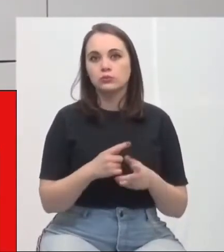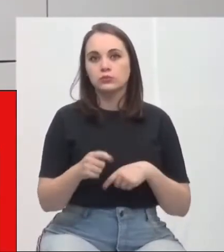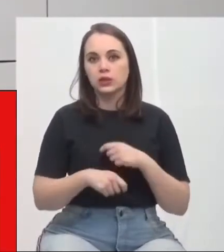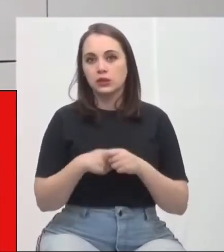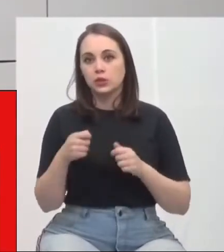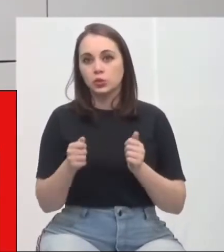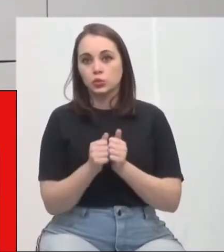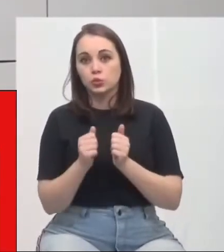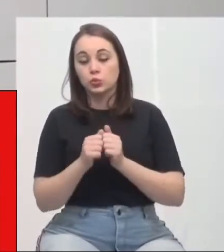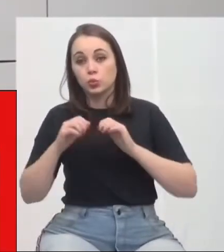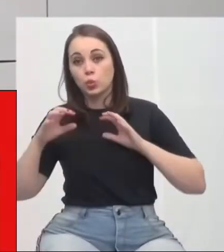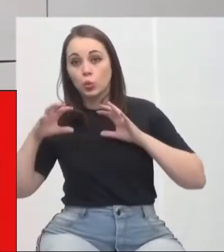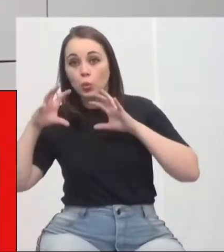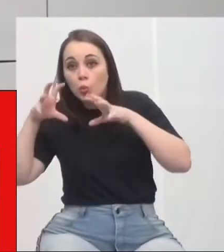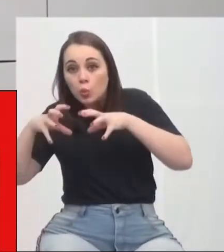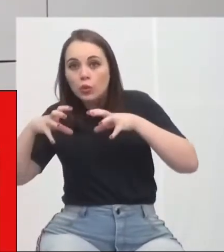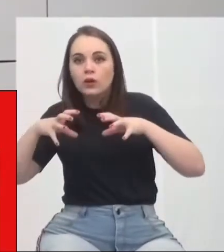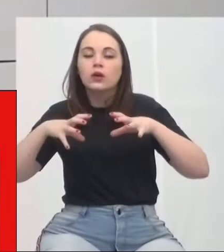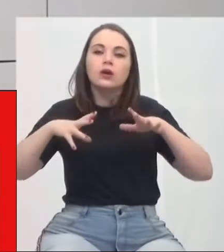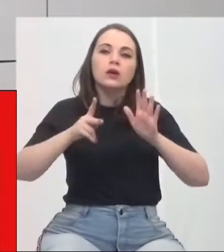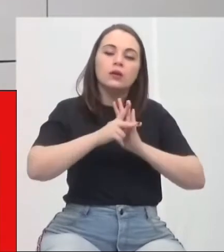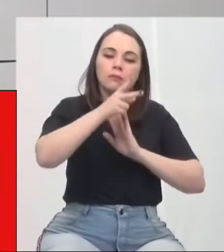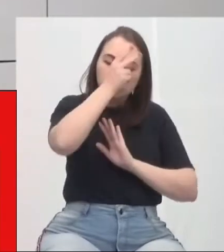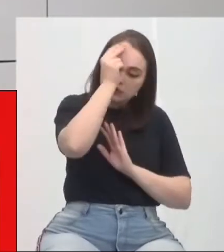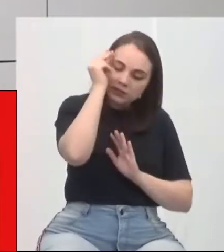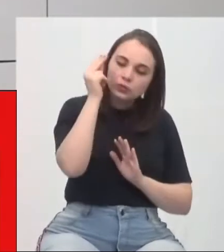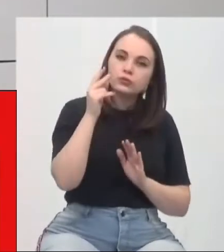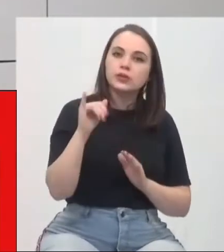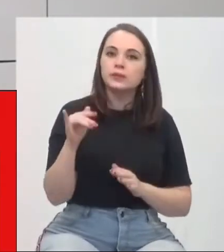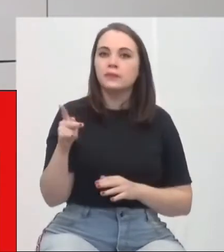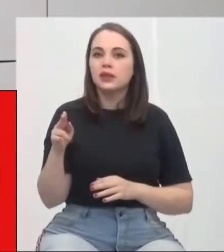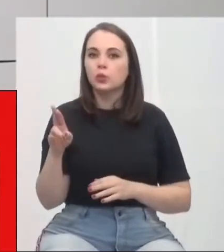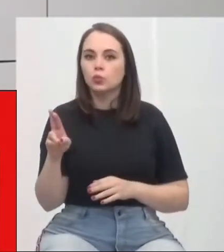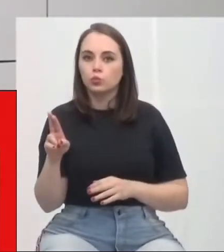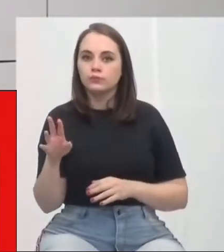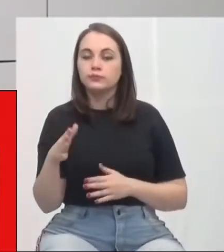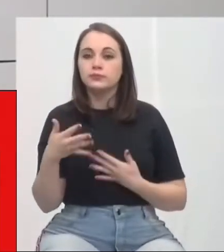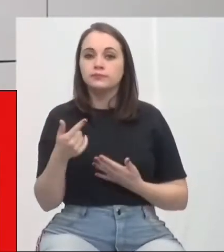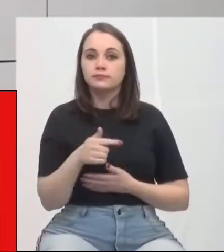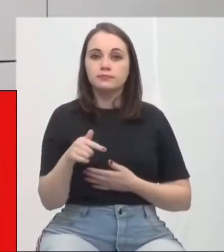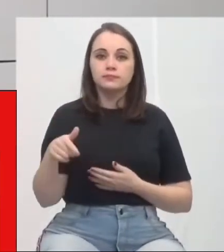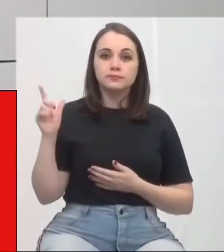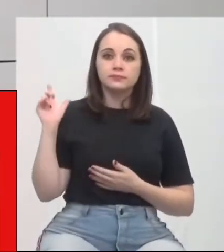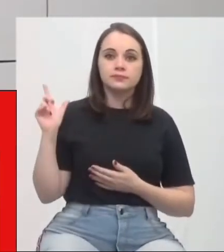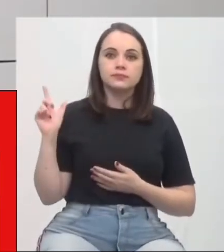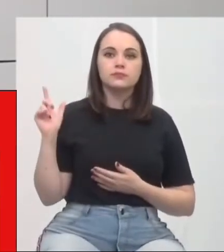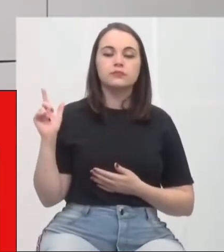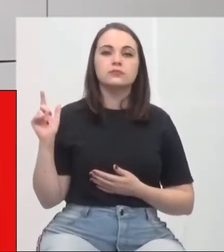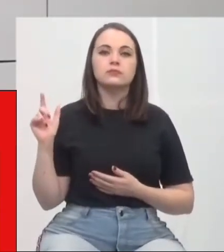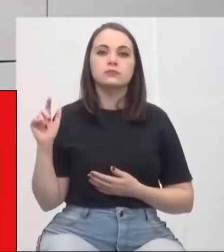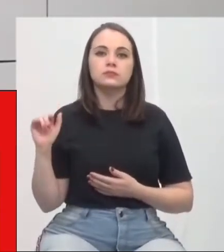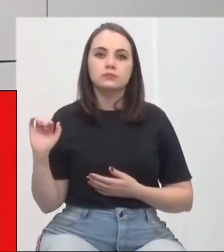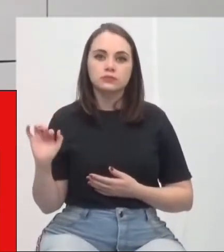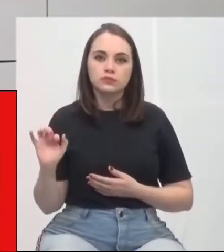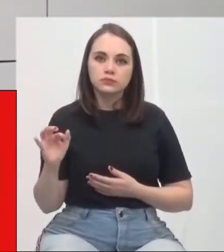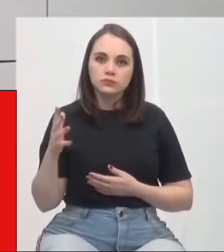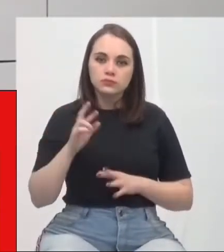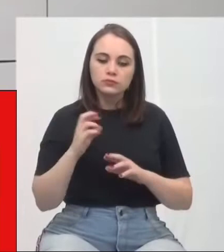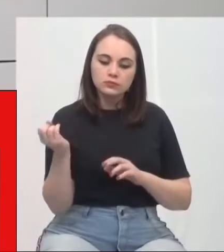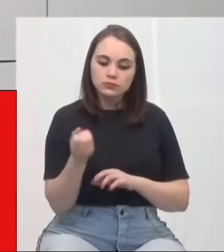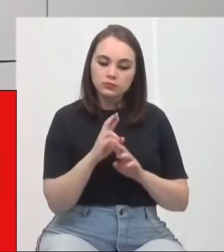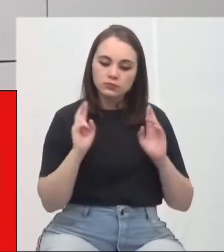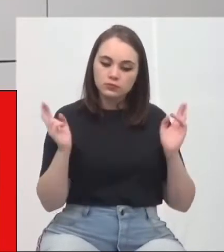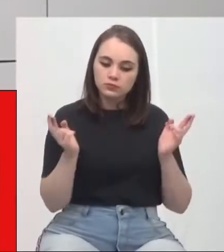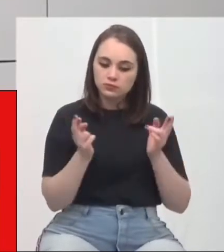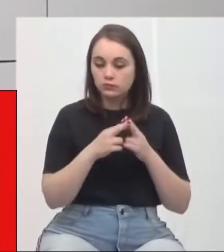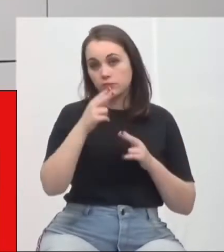o Criciúma em relação ao seu IPTU. Na semana passada, inclusive, aconteceu uma nova reunião lá na